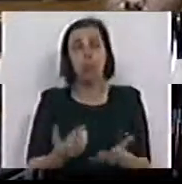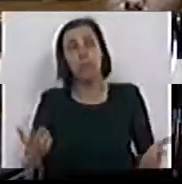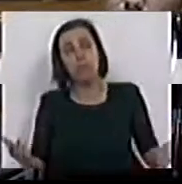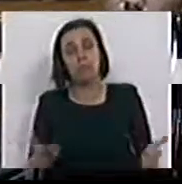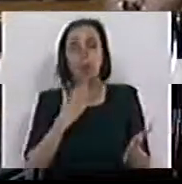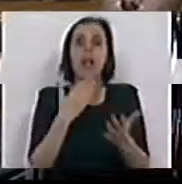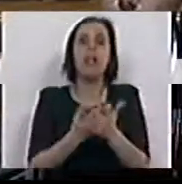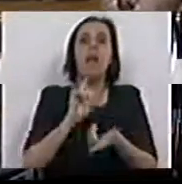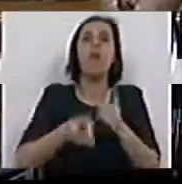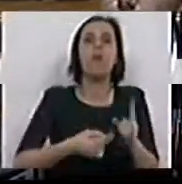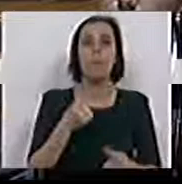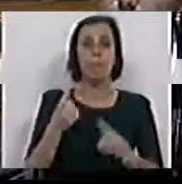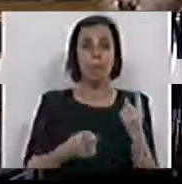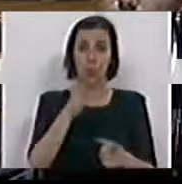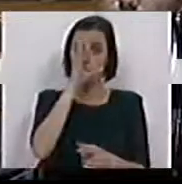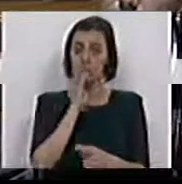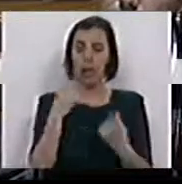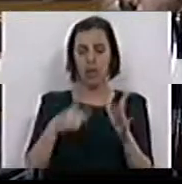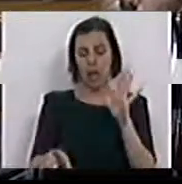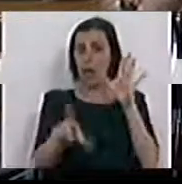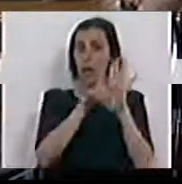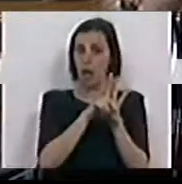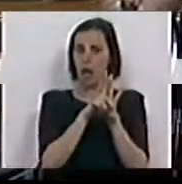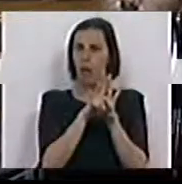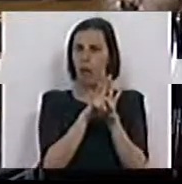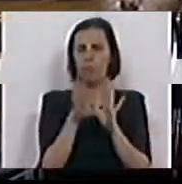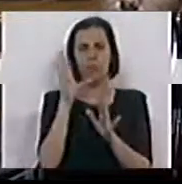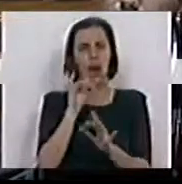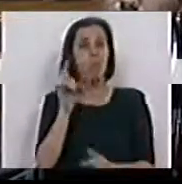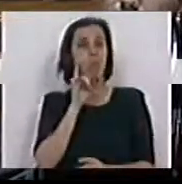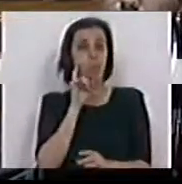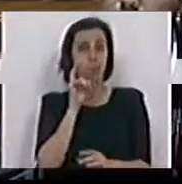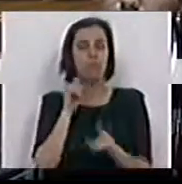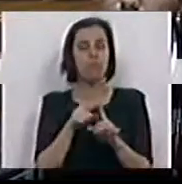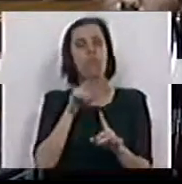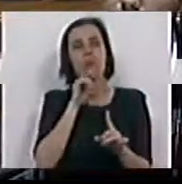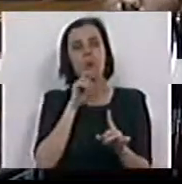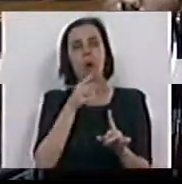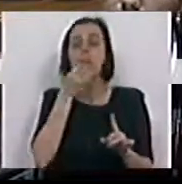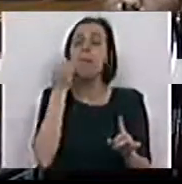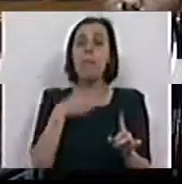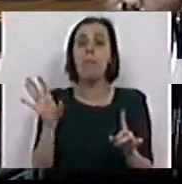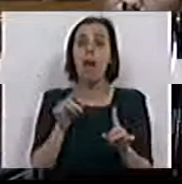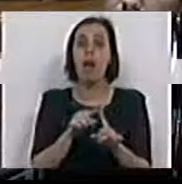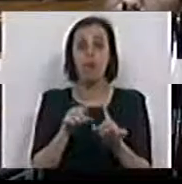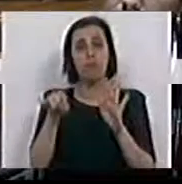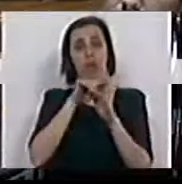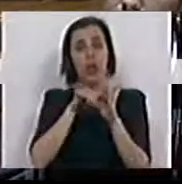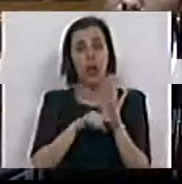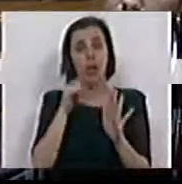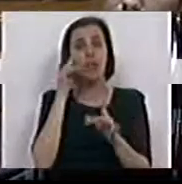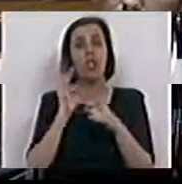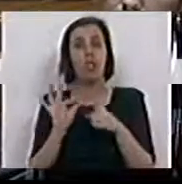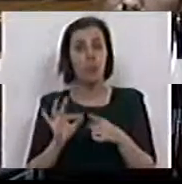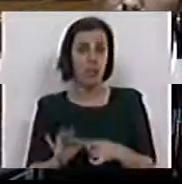o que leva necessariamente a que alguns Estados que têm uma legislação mais protetora possam perder essas normas